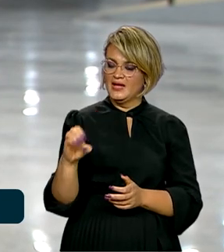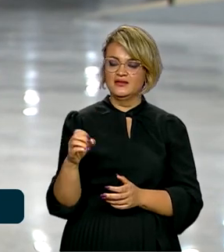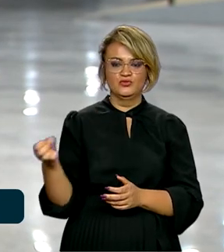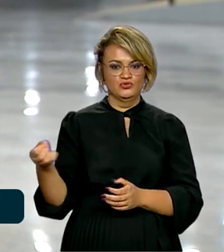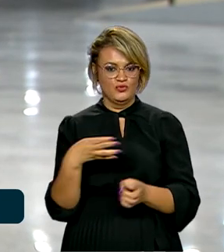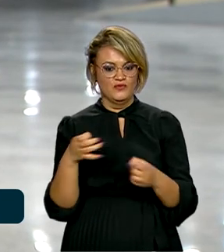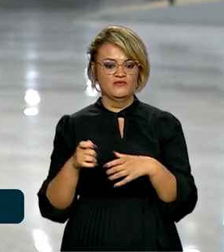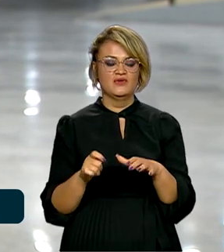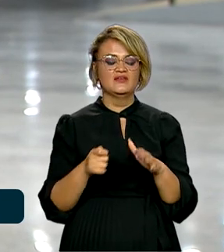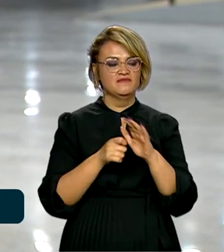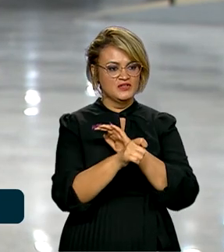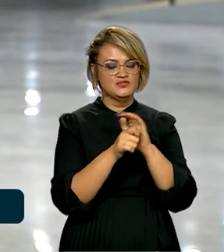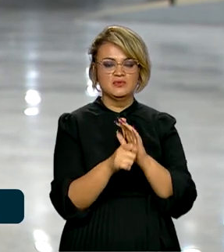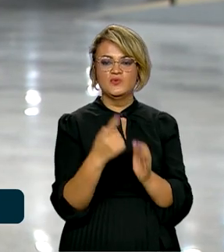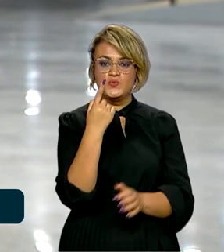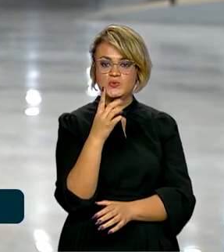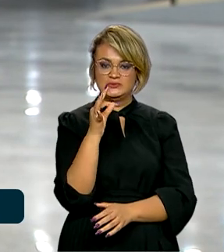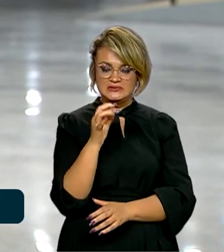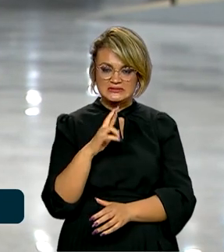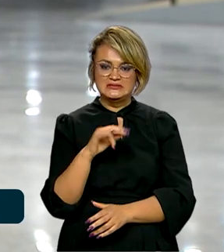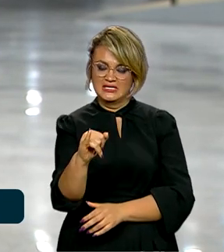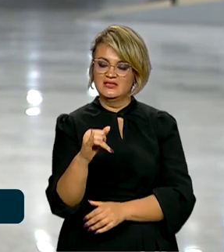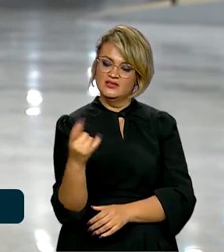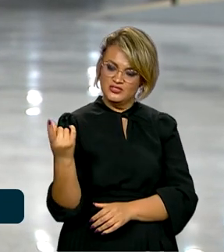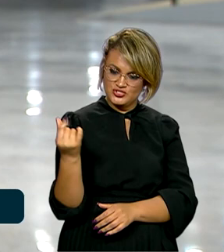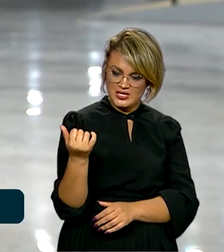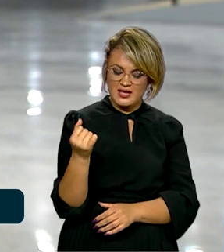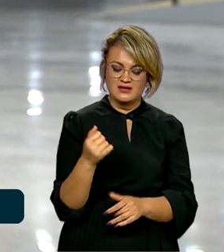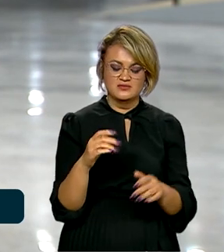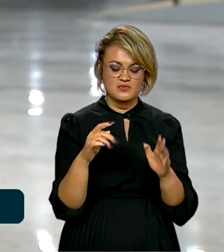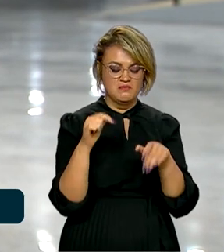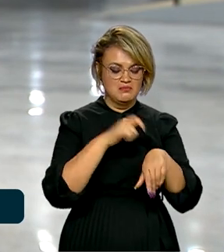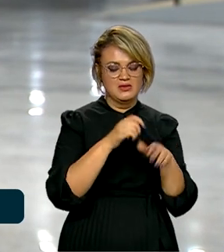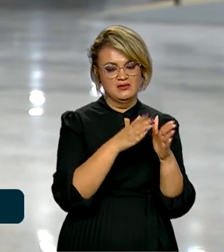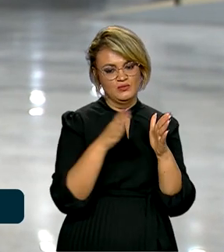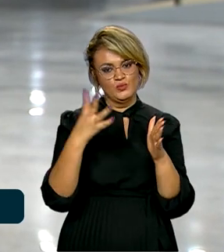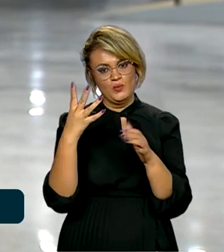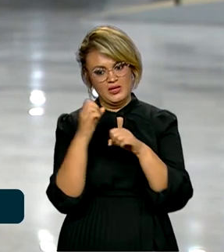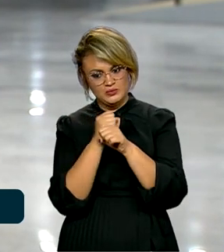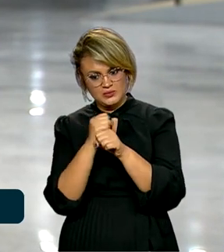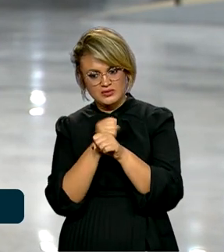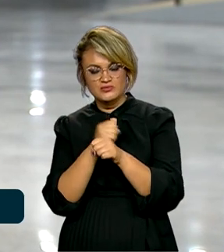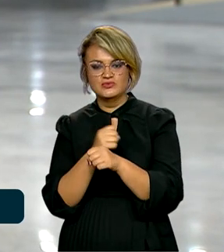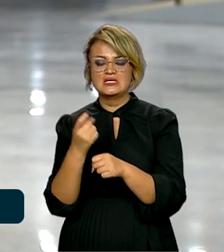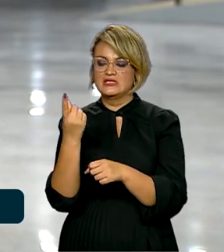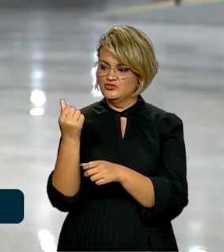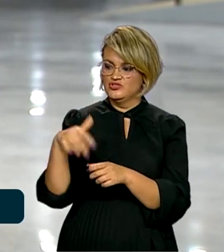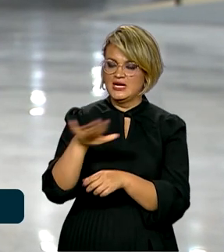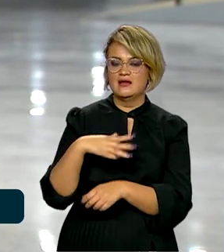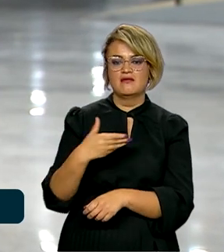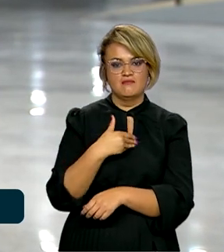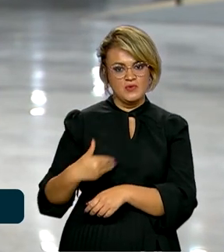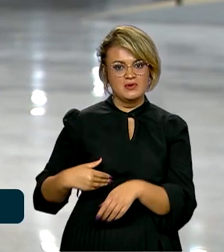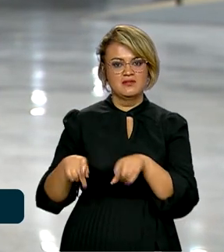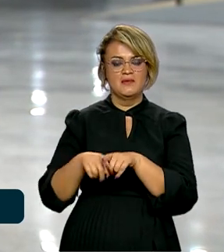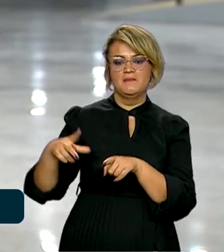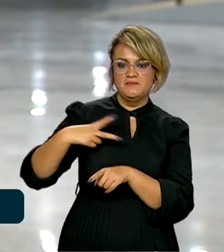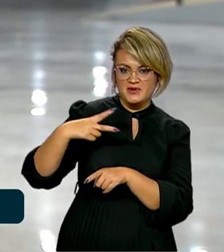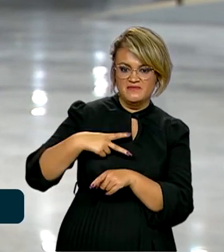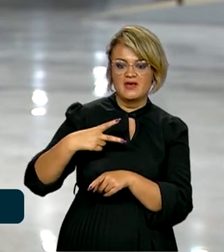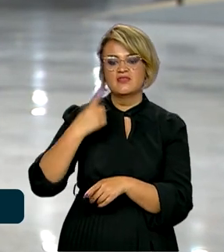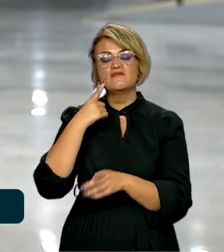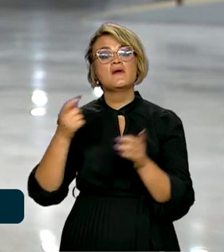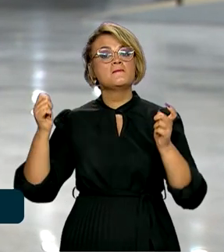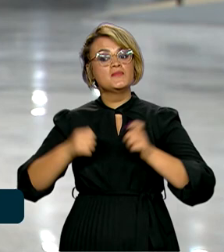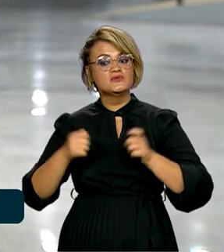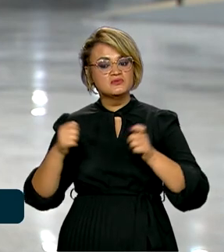atrair investimentos de R 1 trilhão em quatro anos, recursos que serão público e privado, além da possibilidade de